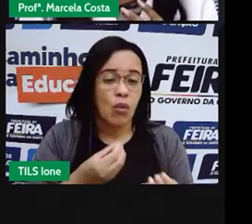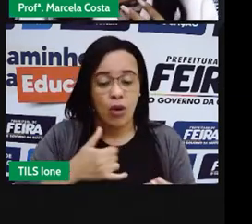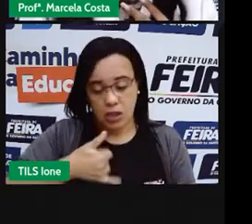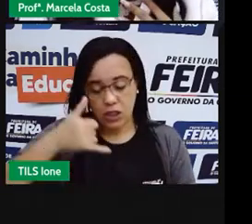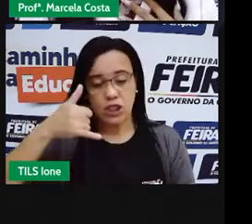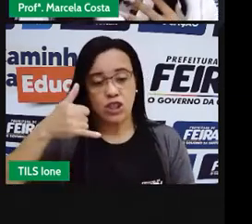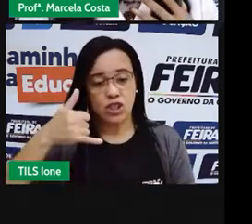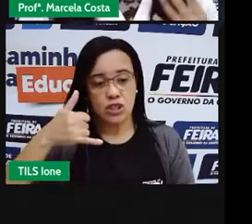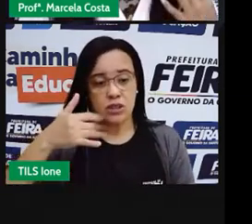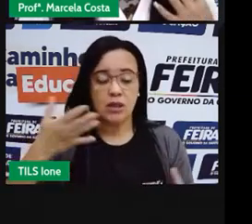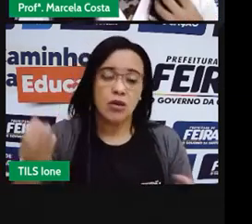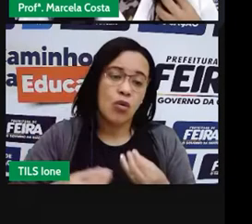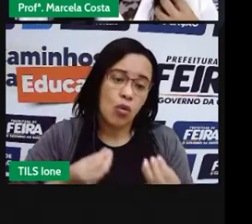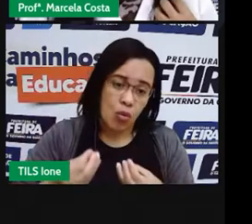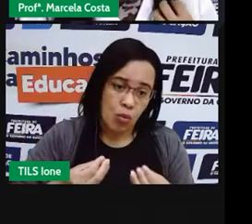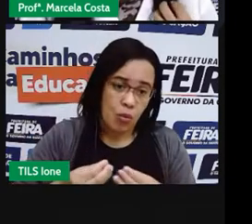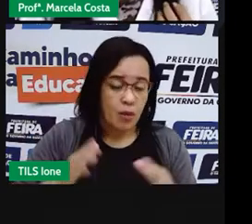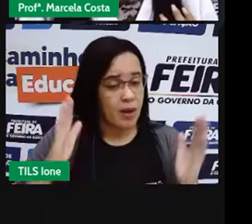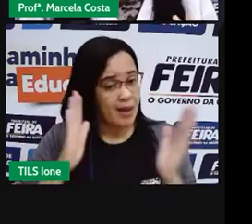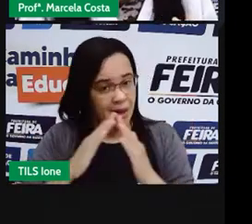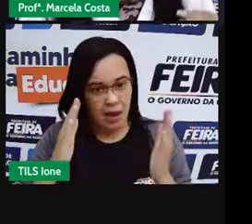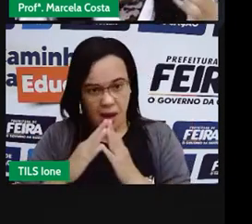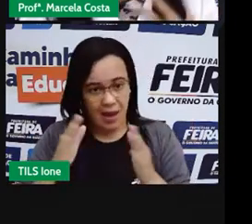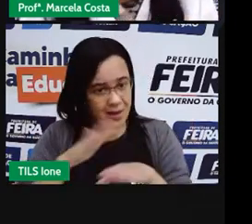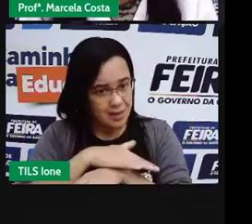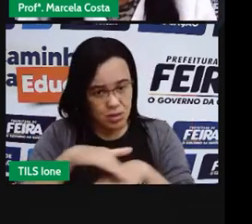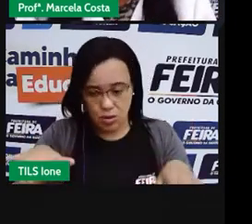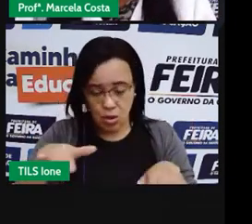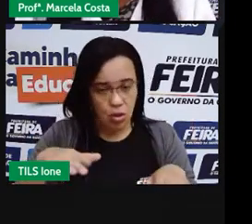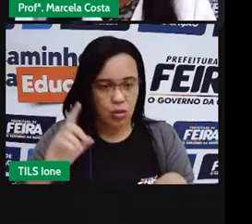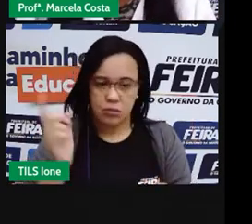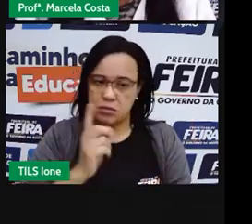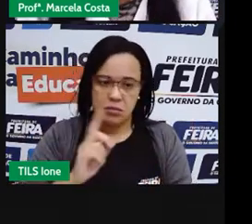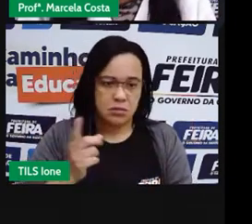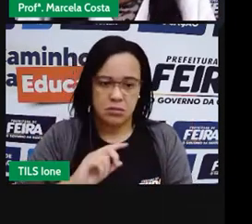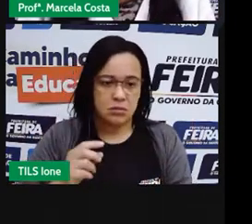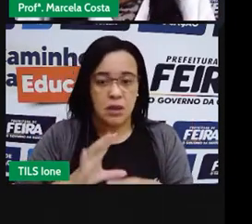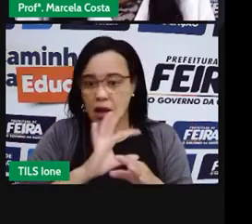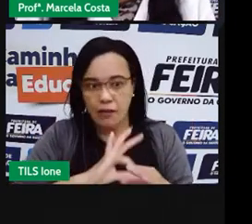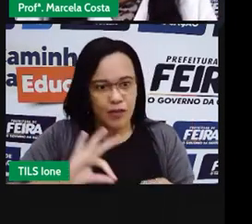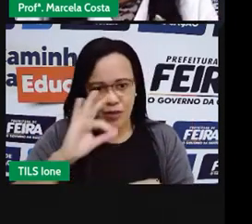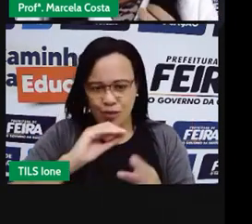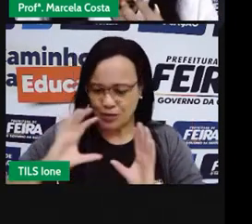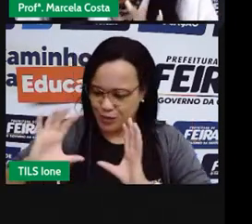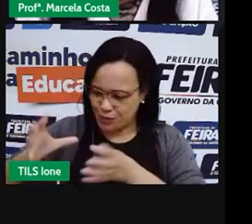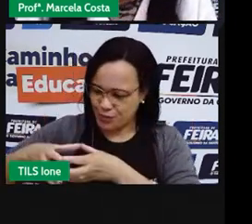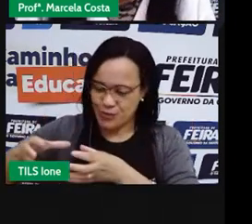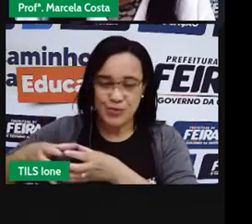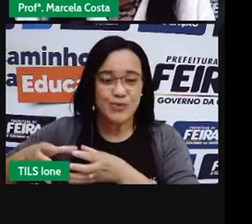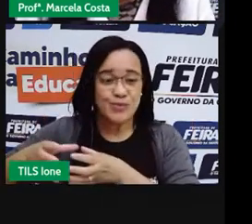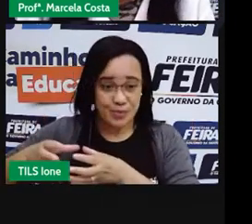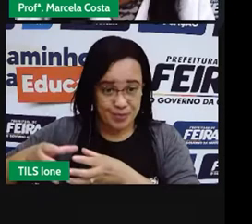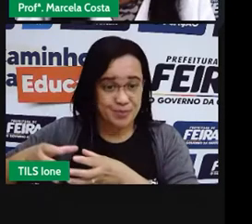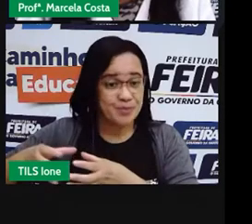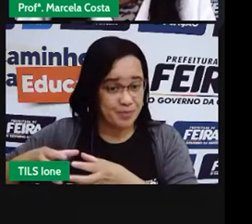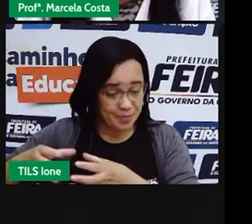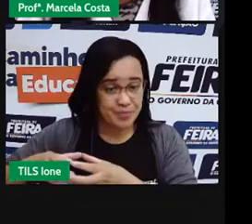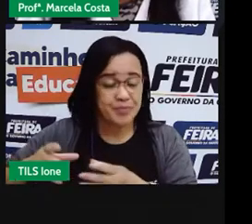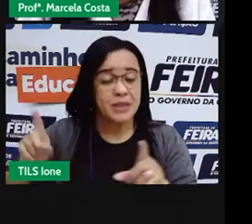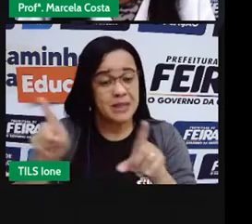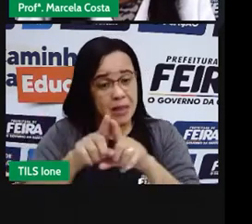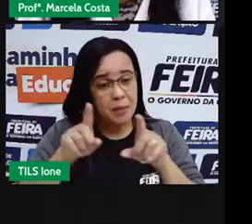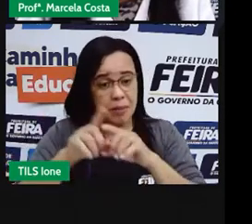não é só você aí da sua casa. É toda a comunidade. São as empresas também.